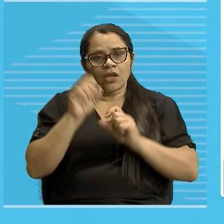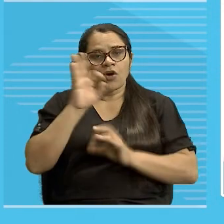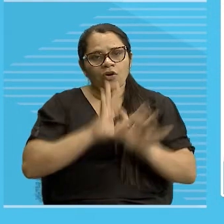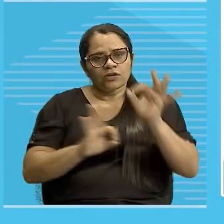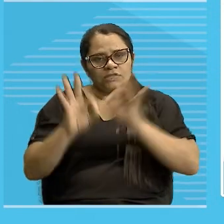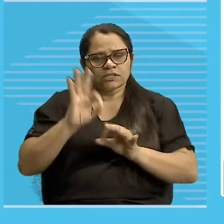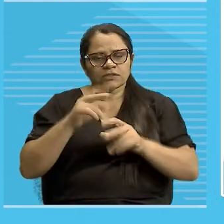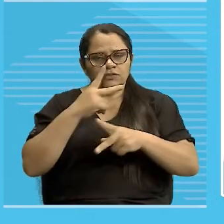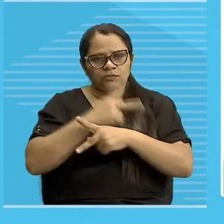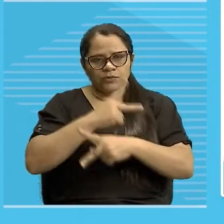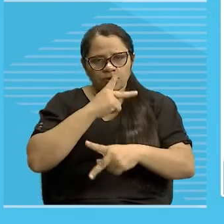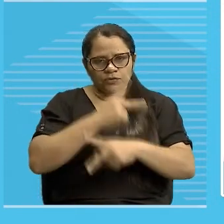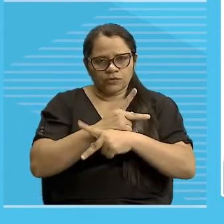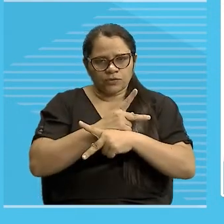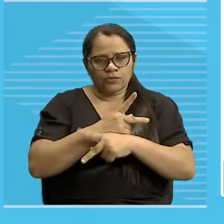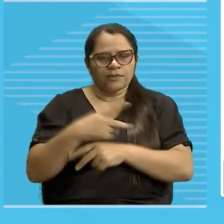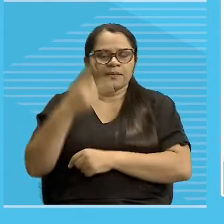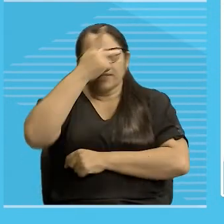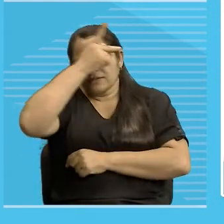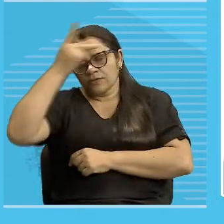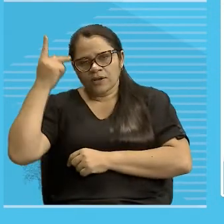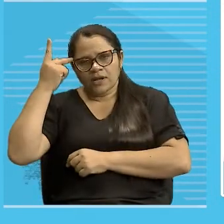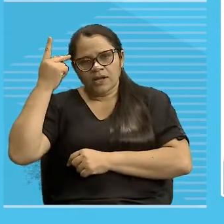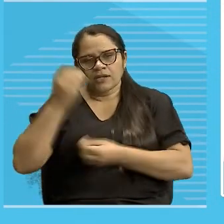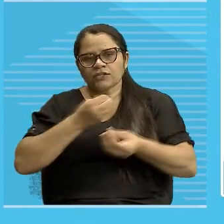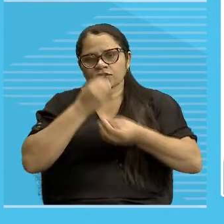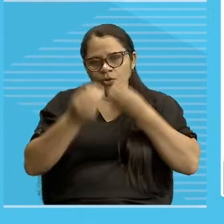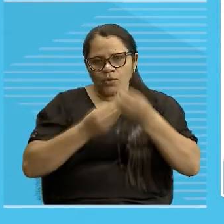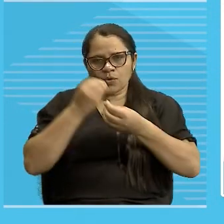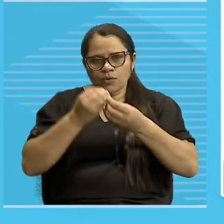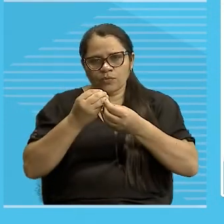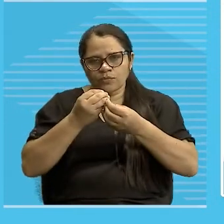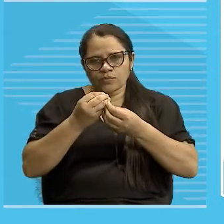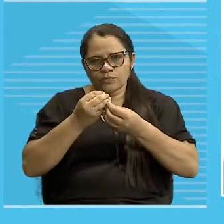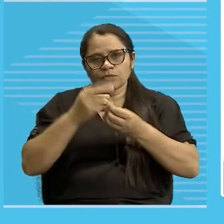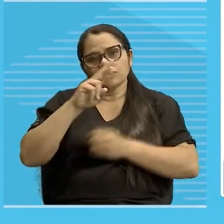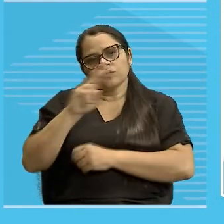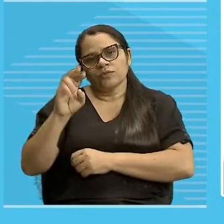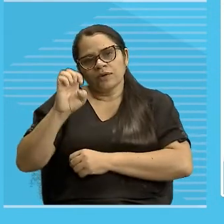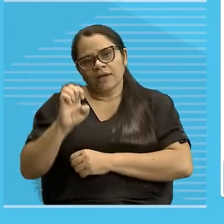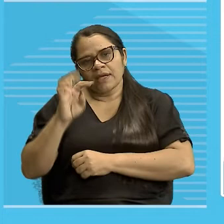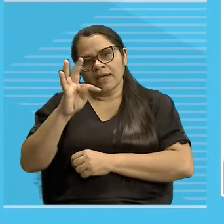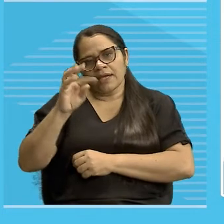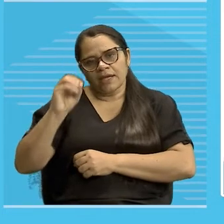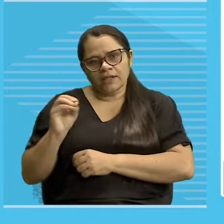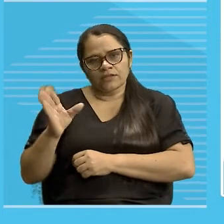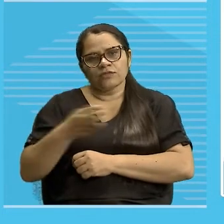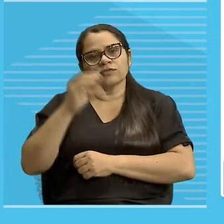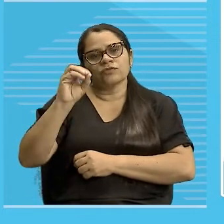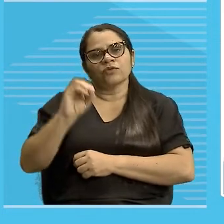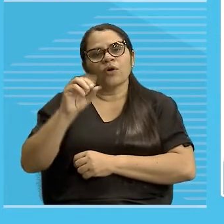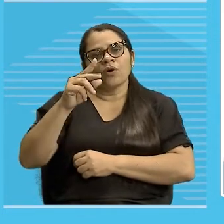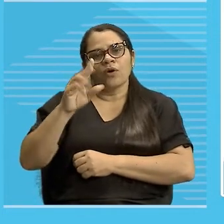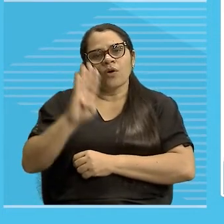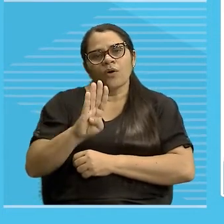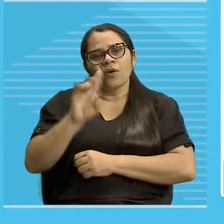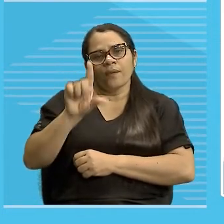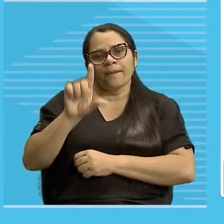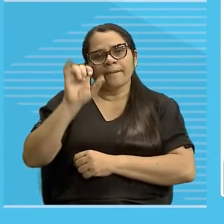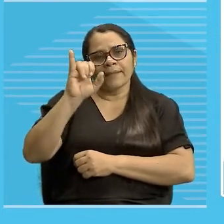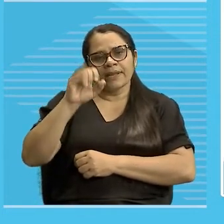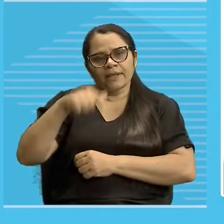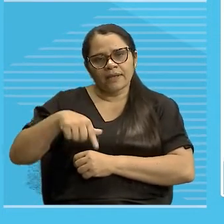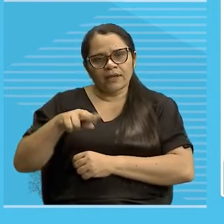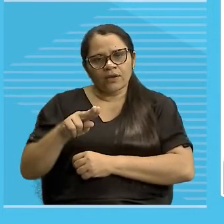pronome, tá? Podem ser pessoais, o caso reto, do caso oblico, podem ser pronomes